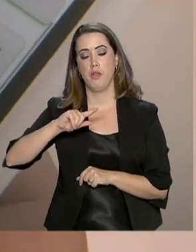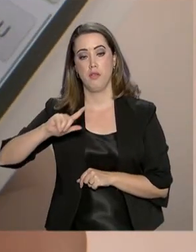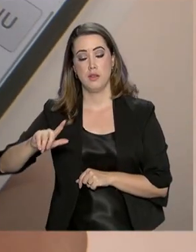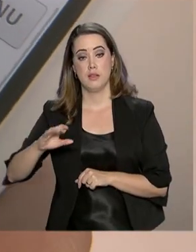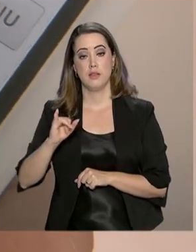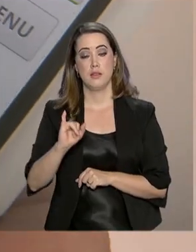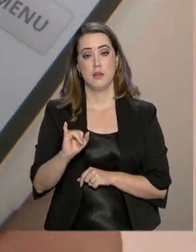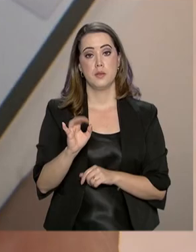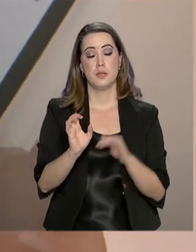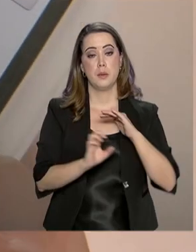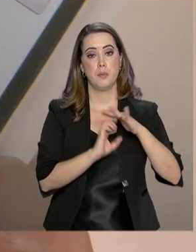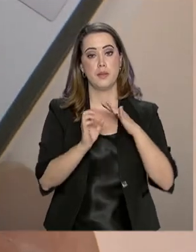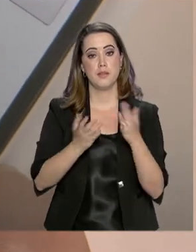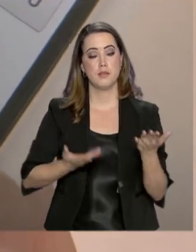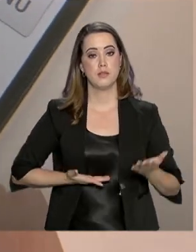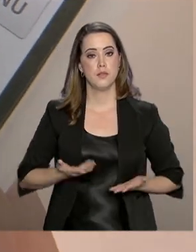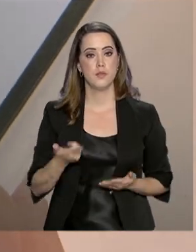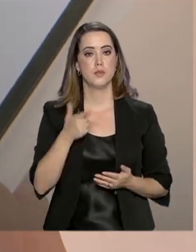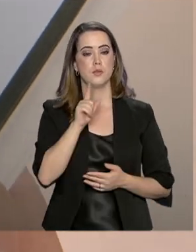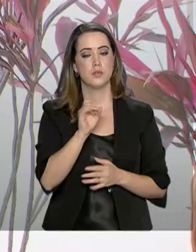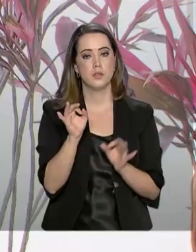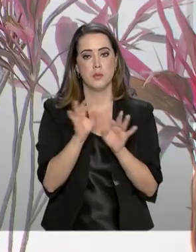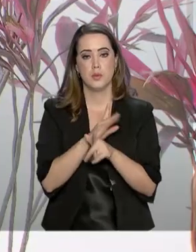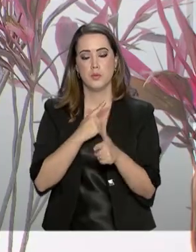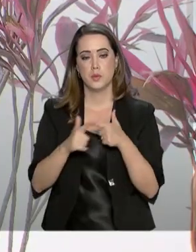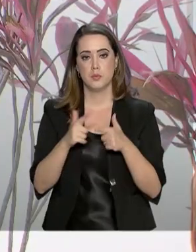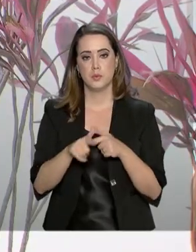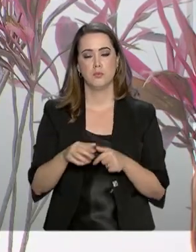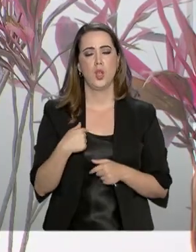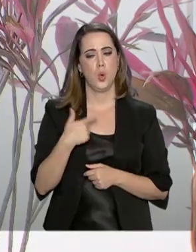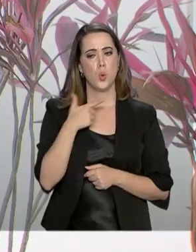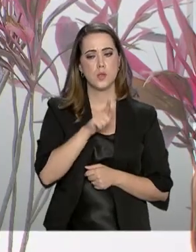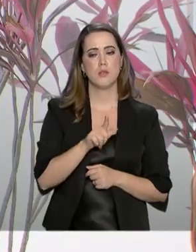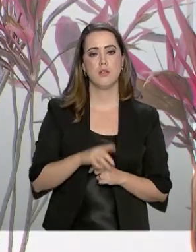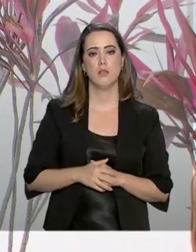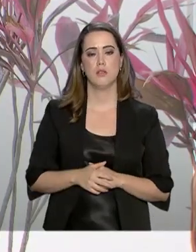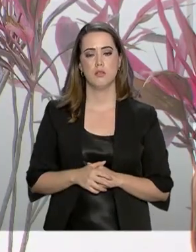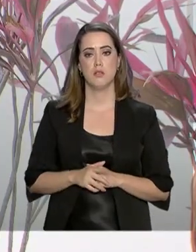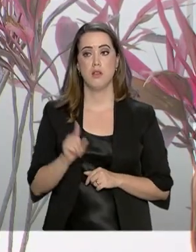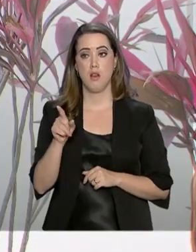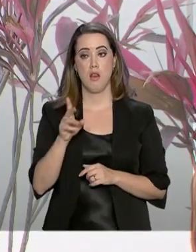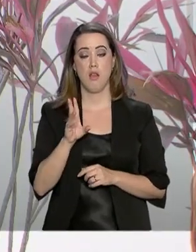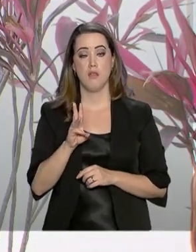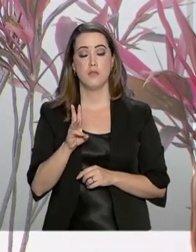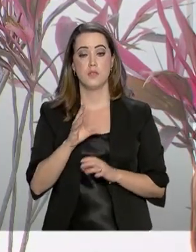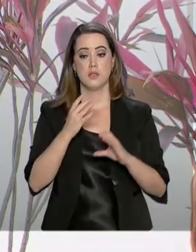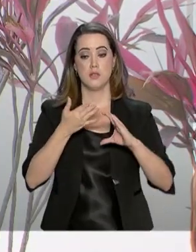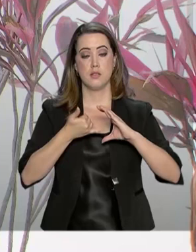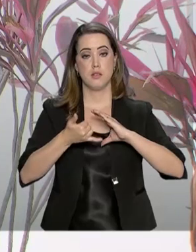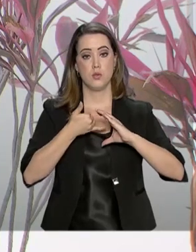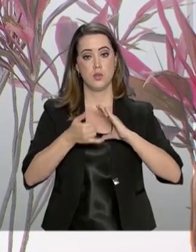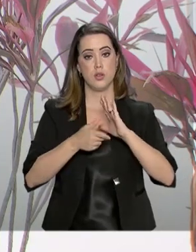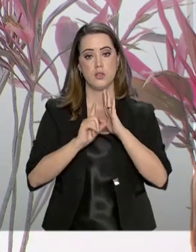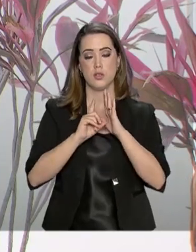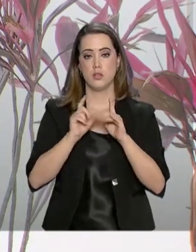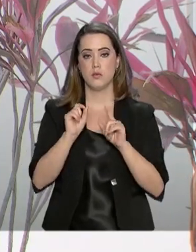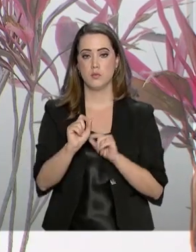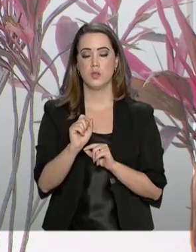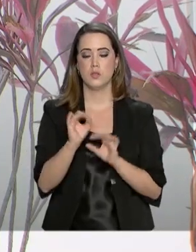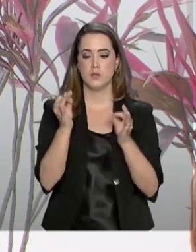a prestadora de serviço não resolva o problema. Eu resolvi. Lá você tem uma ferramenta de chat que antes de você